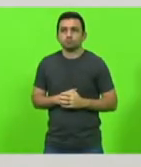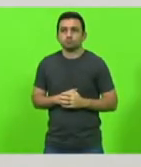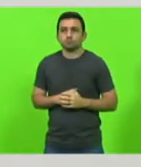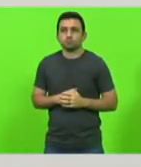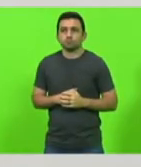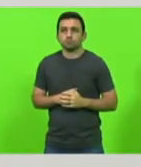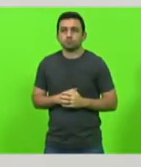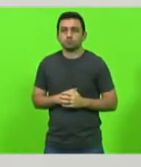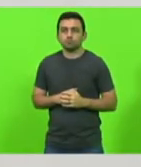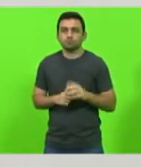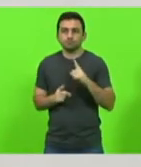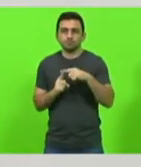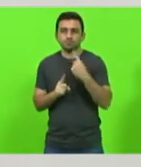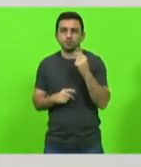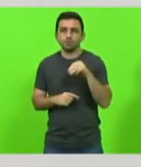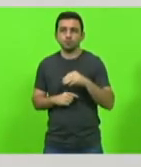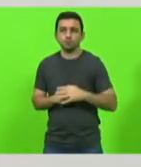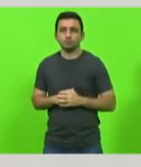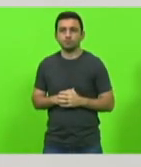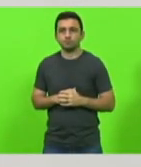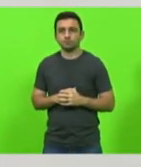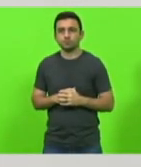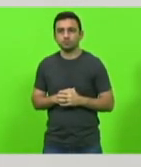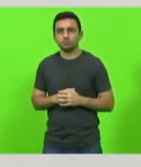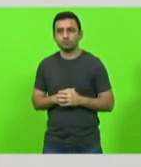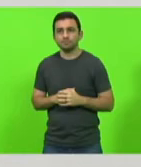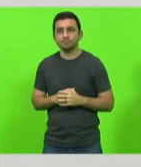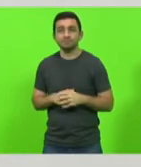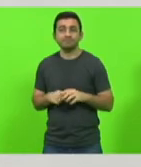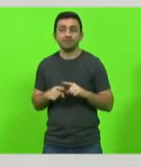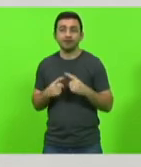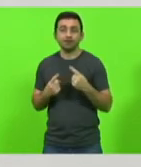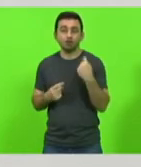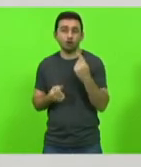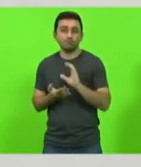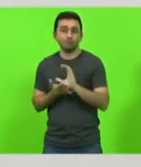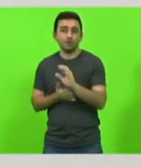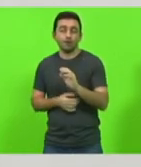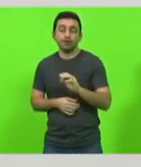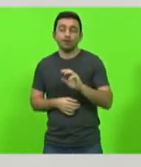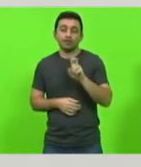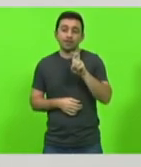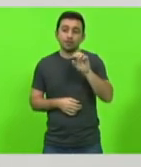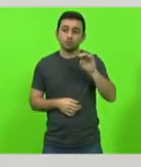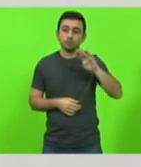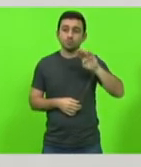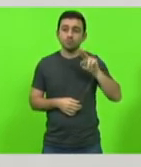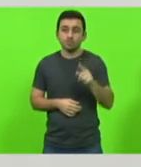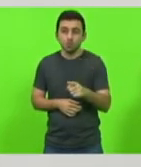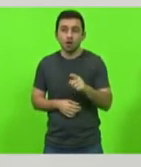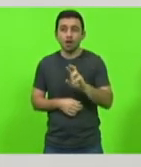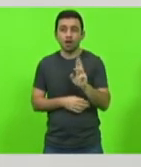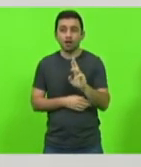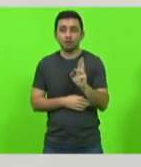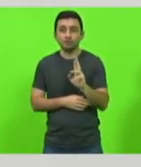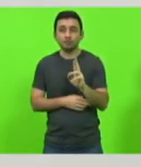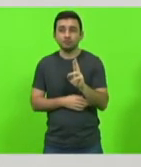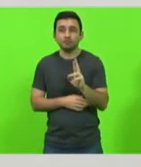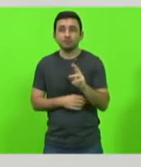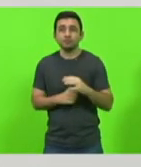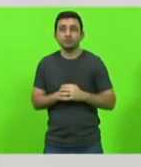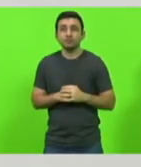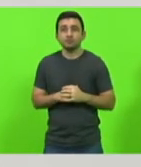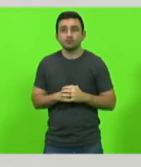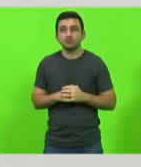mais um minuto deputado Bruno ou seja nós investimos meio bilhão de reais esse ano em rodovias